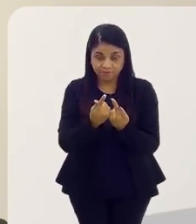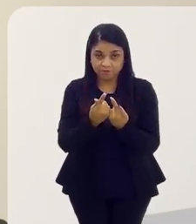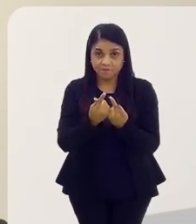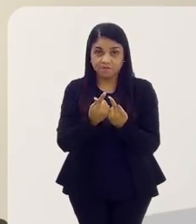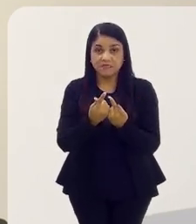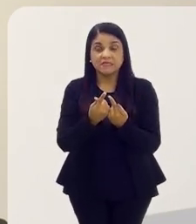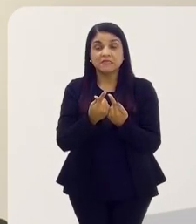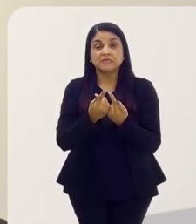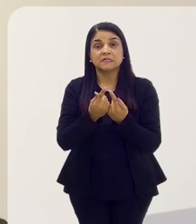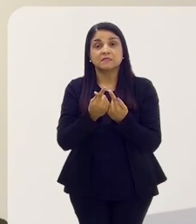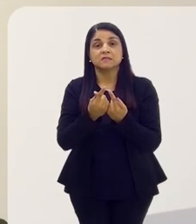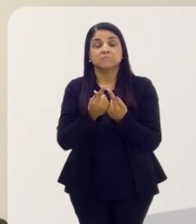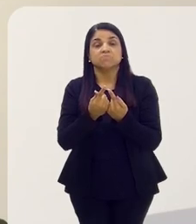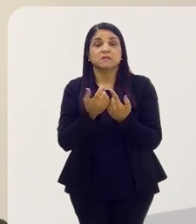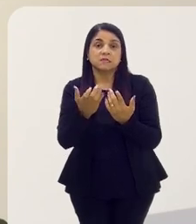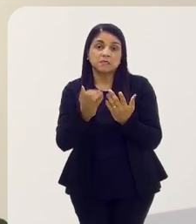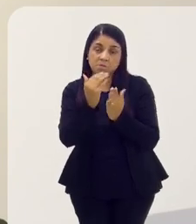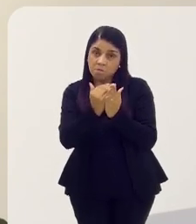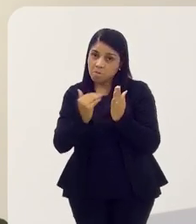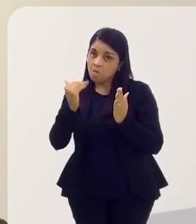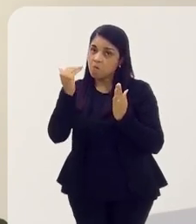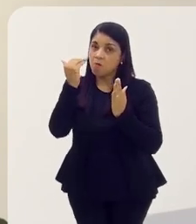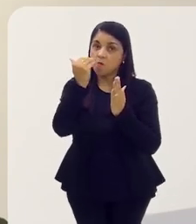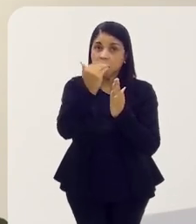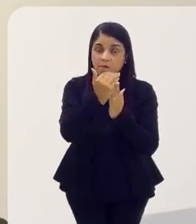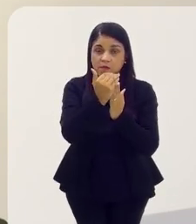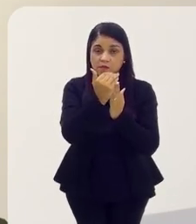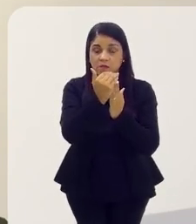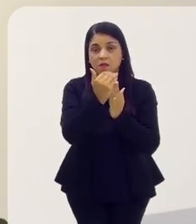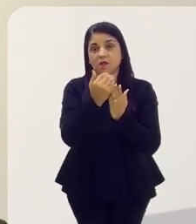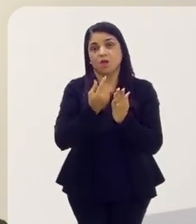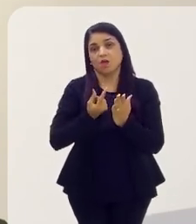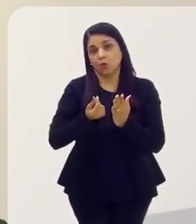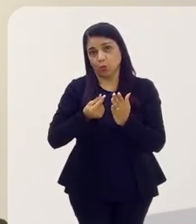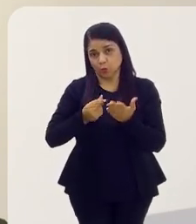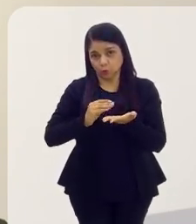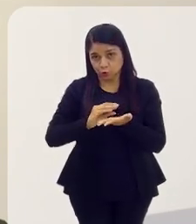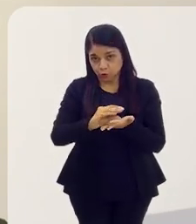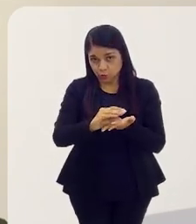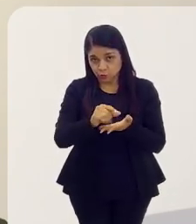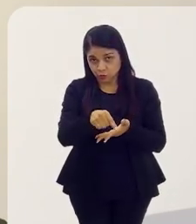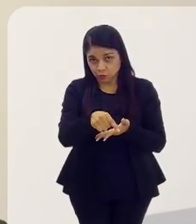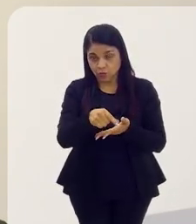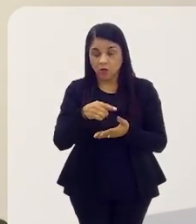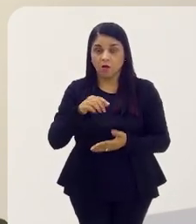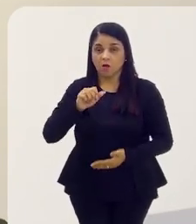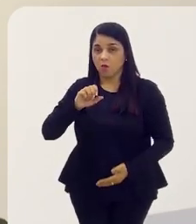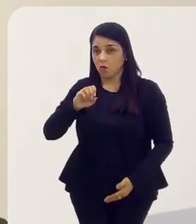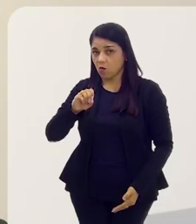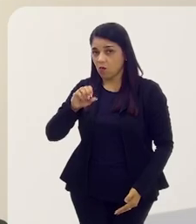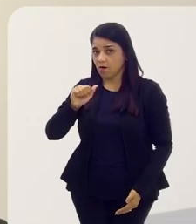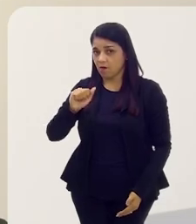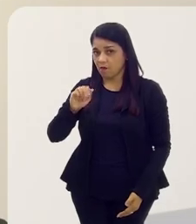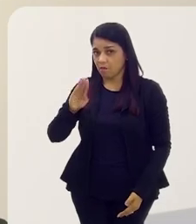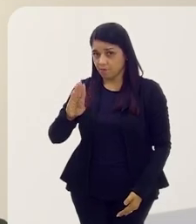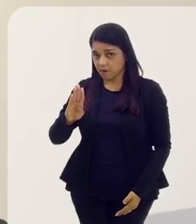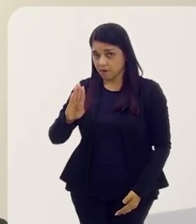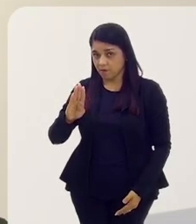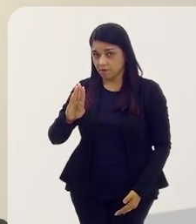Se quiser aumentar custas e emolumentos, que a OAB muitas vezes